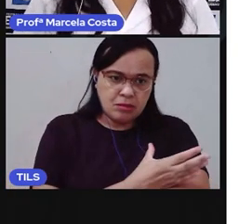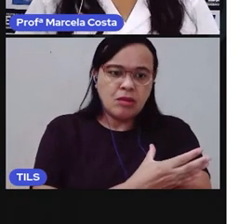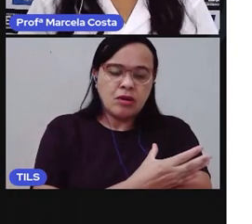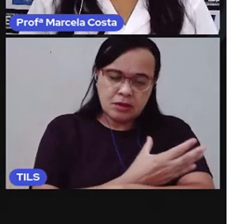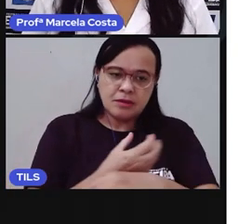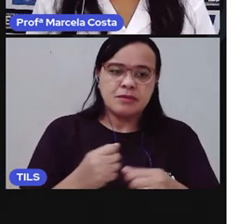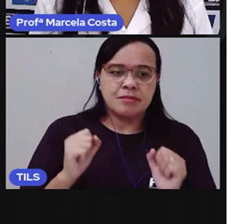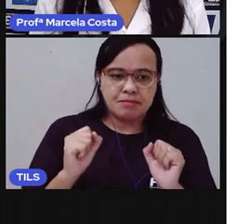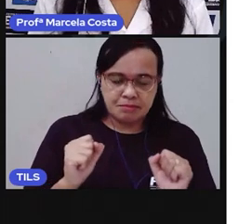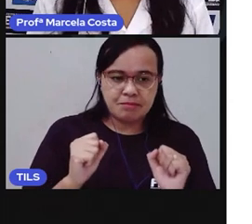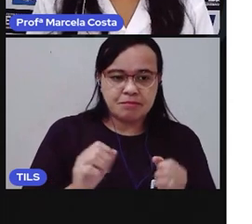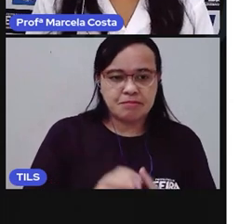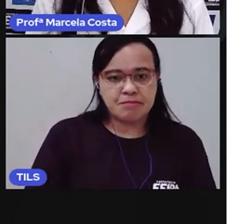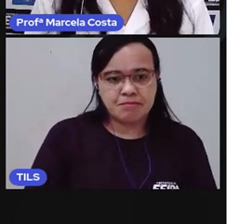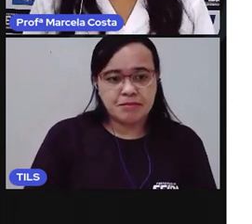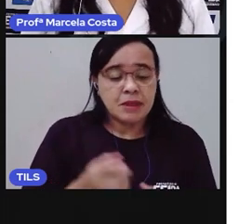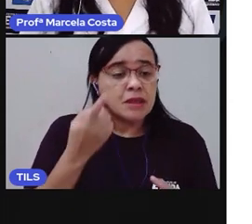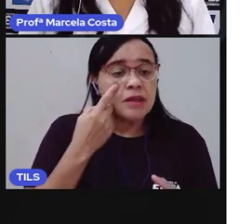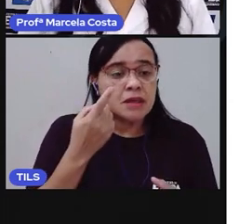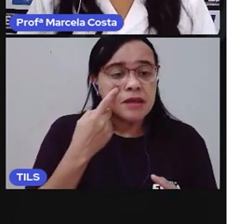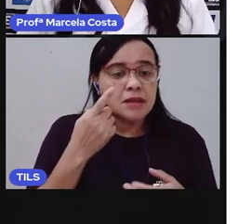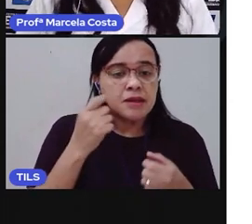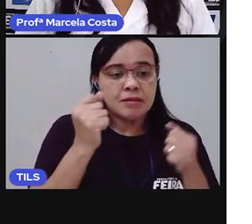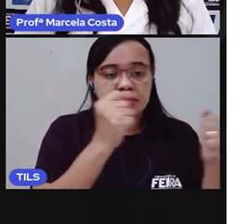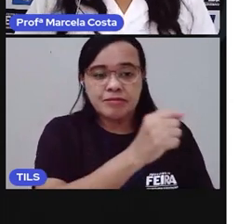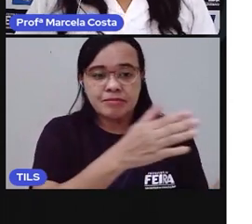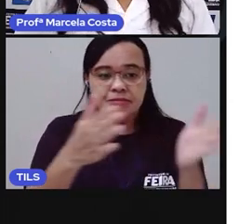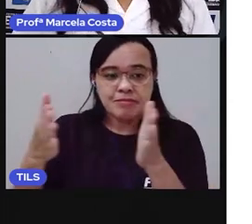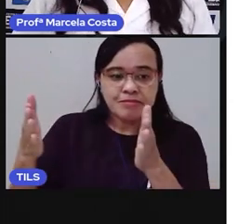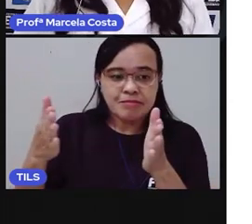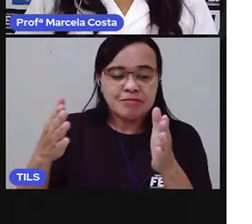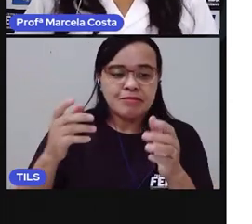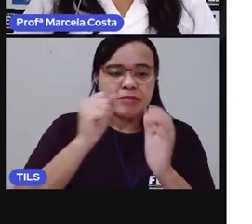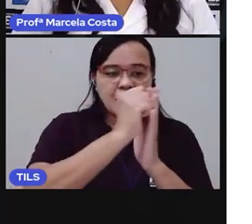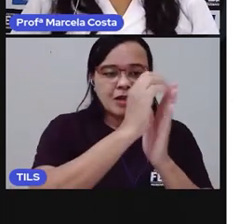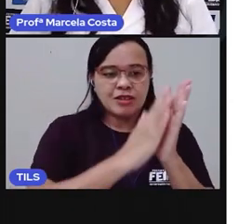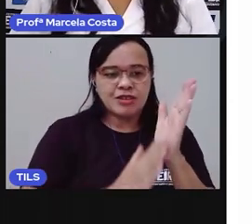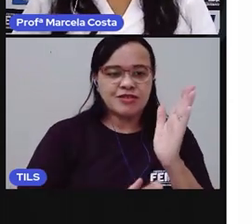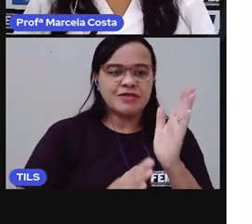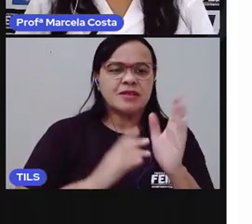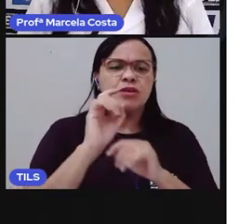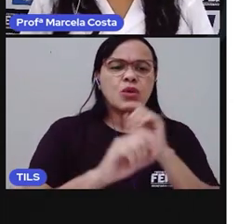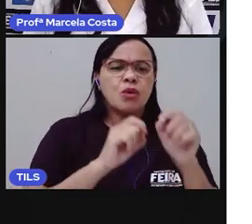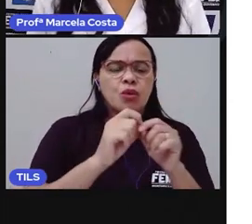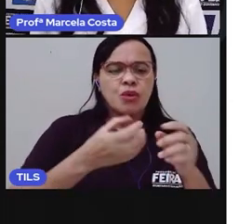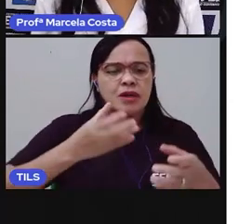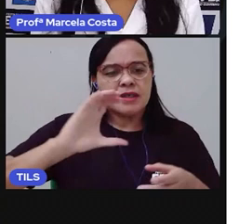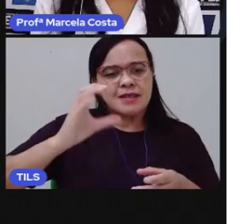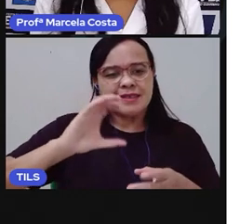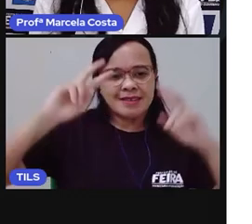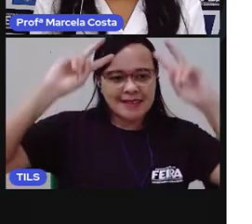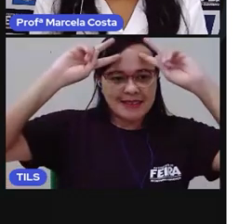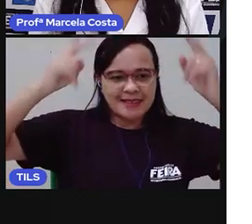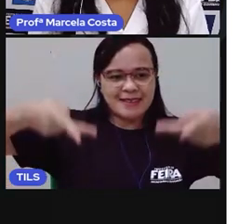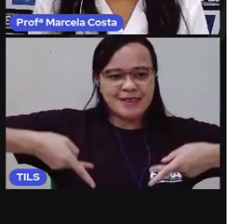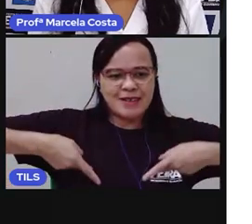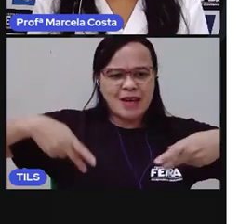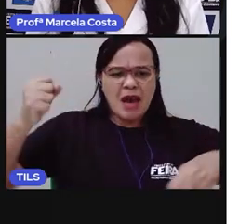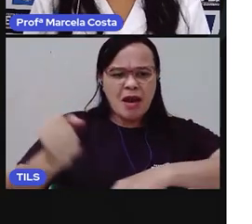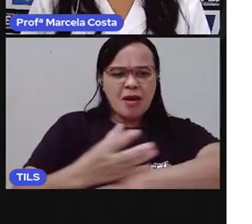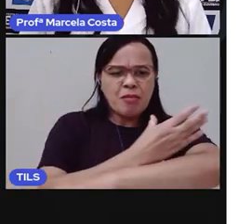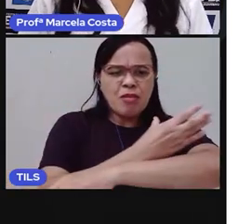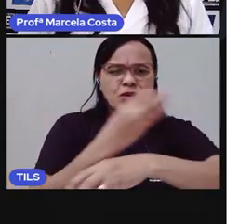Agora, crianças, a gente vai ver essa atividade aqui, ó, de ciências humanas. Tudo bem com as minhas emoções.